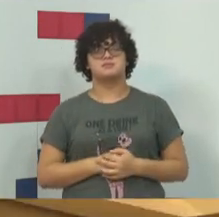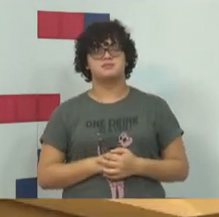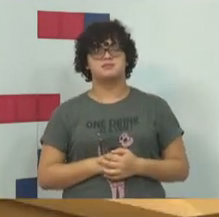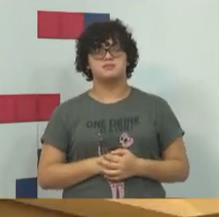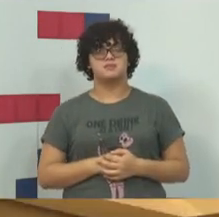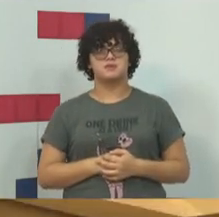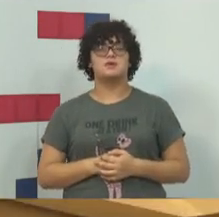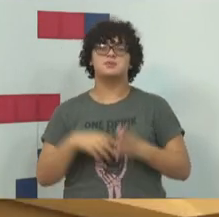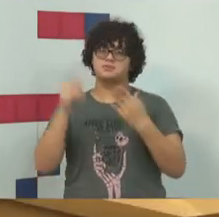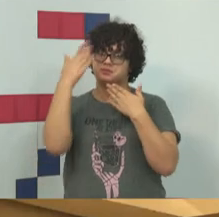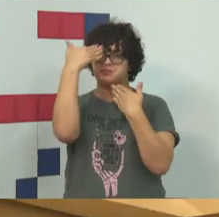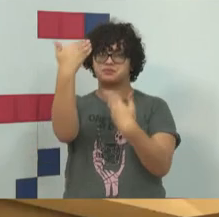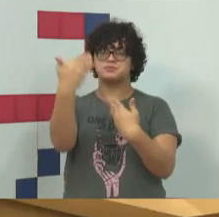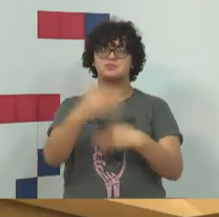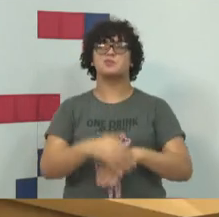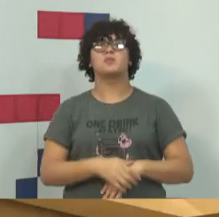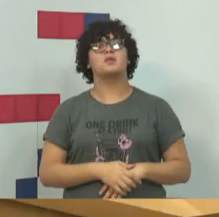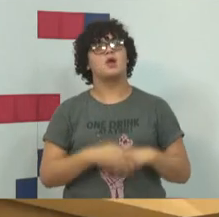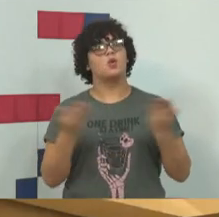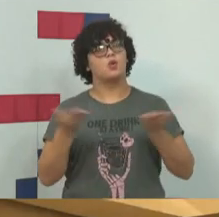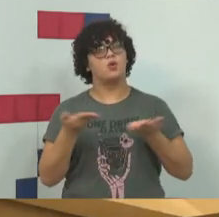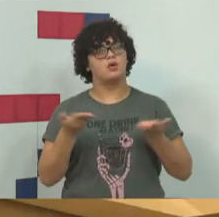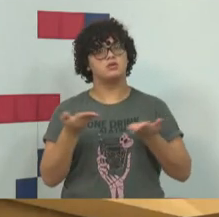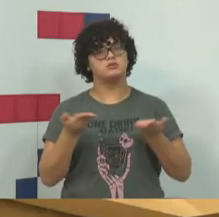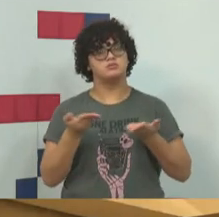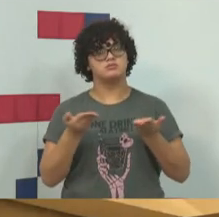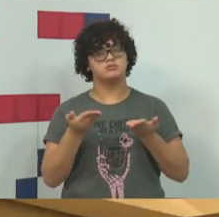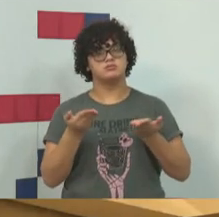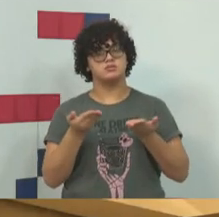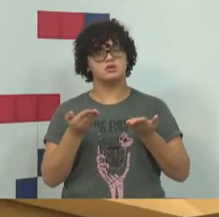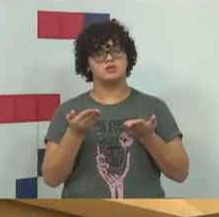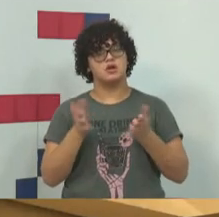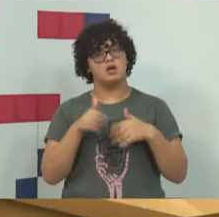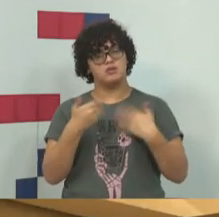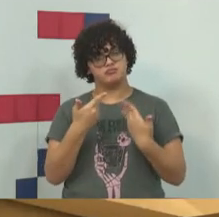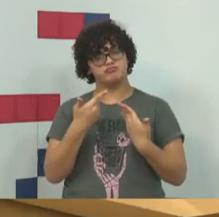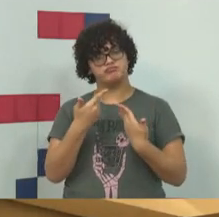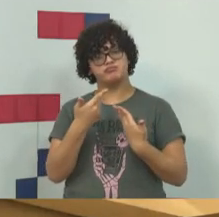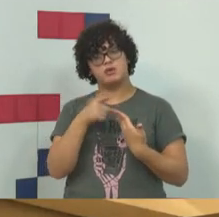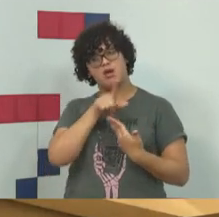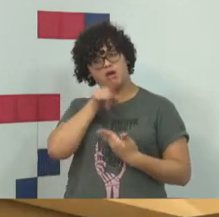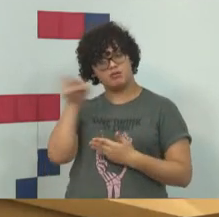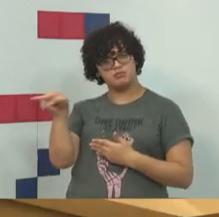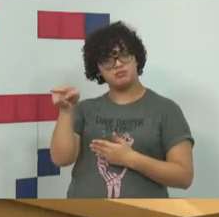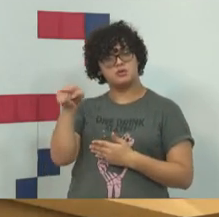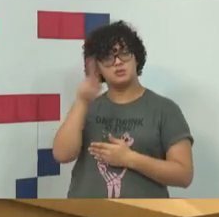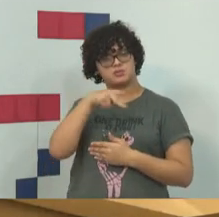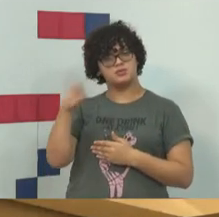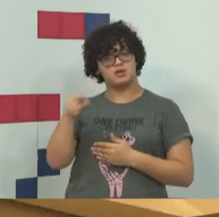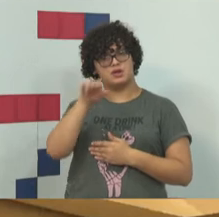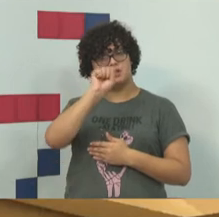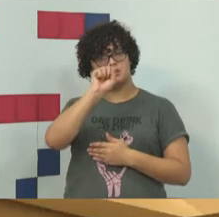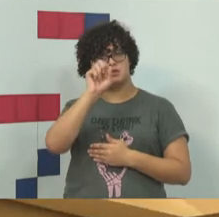Muito obrigado. Agora eu vou passar a palavra para o Spencer.